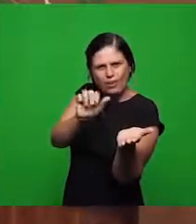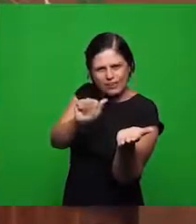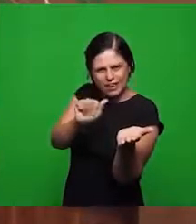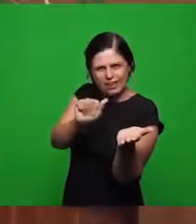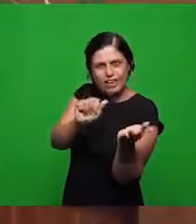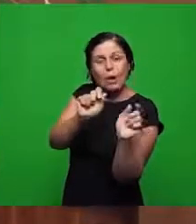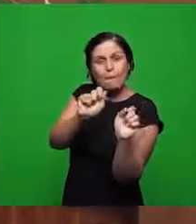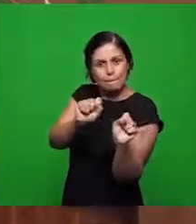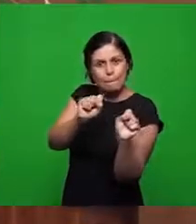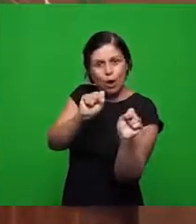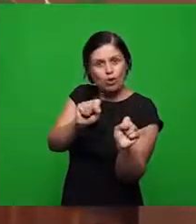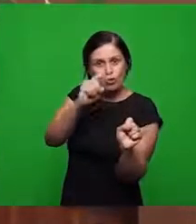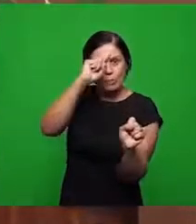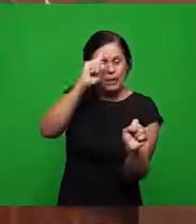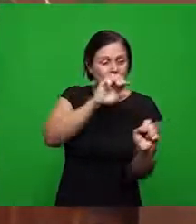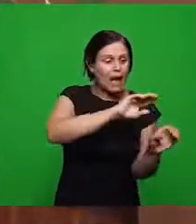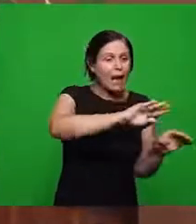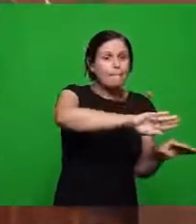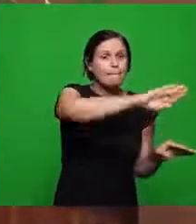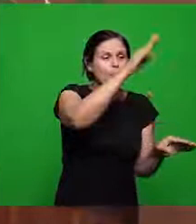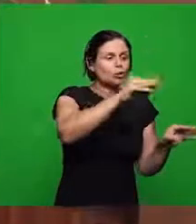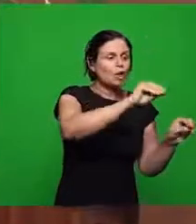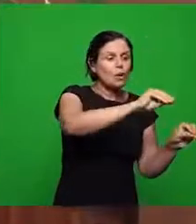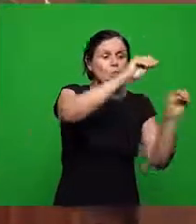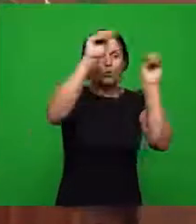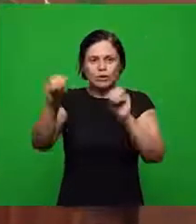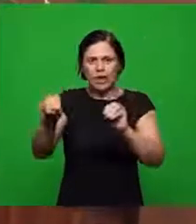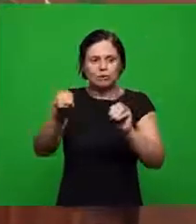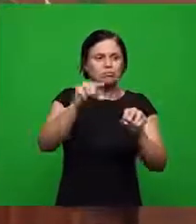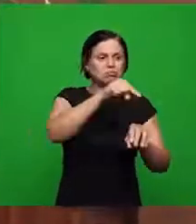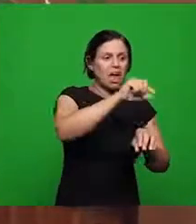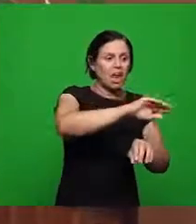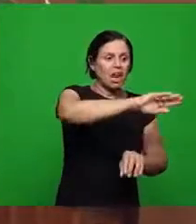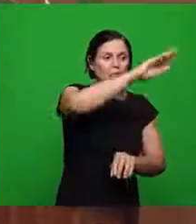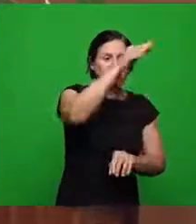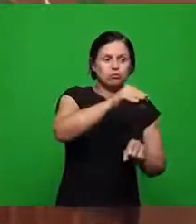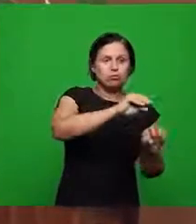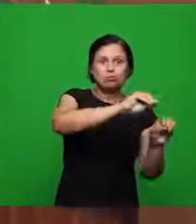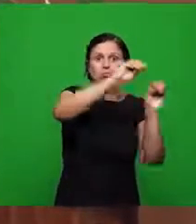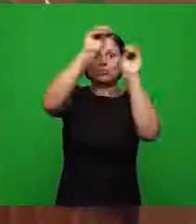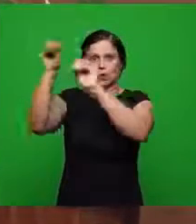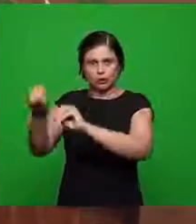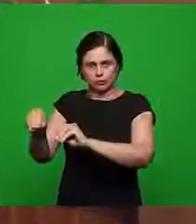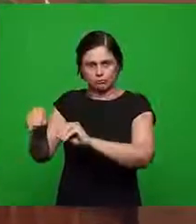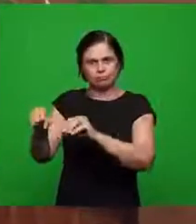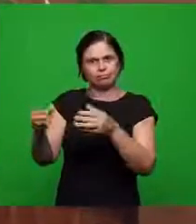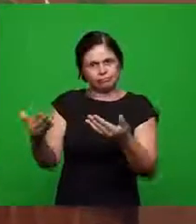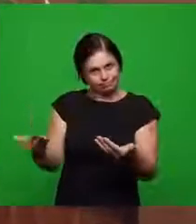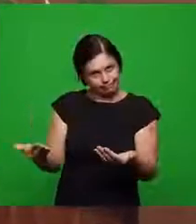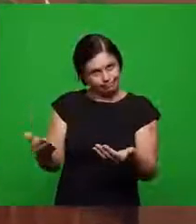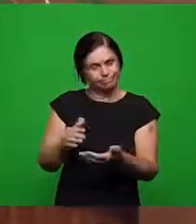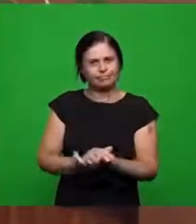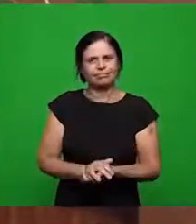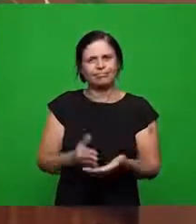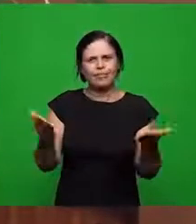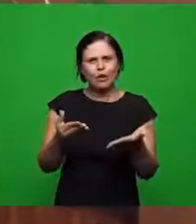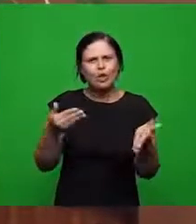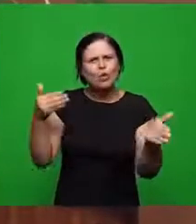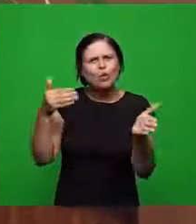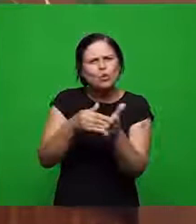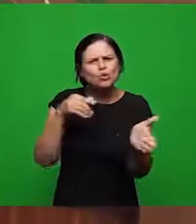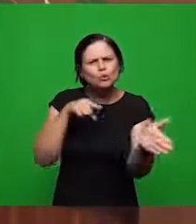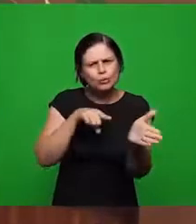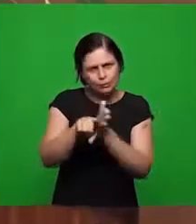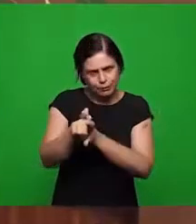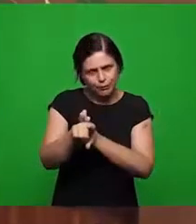transportar montanhas vamos agora a última pergunta isso aí aliás a última